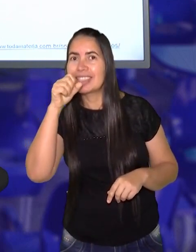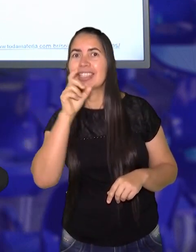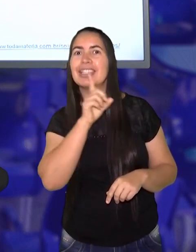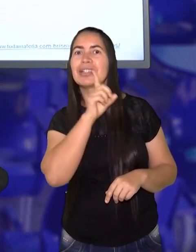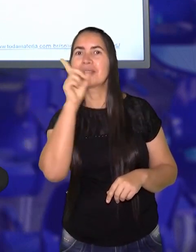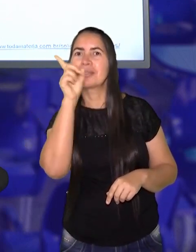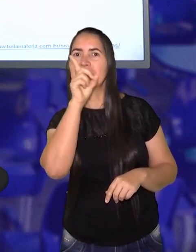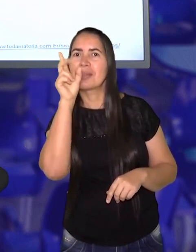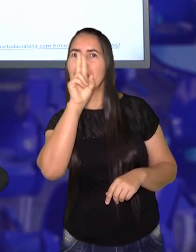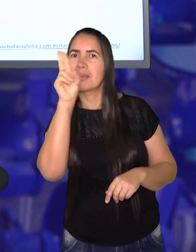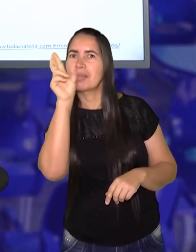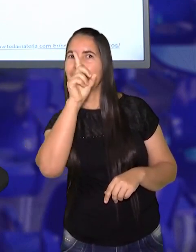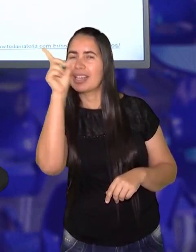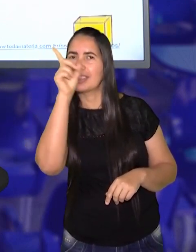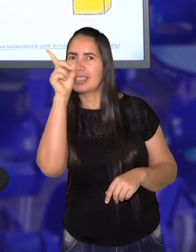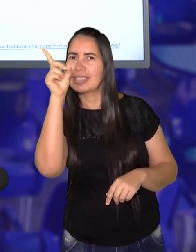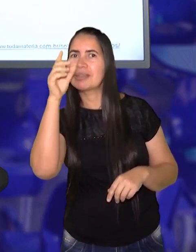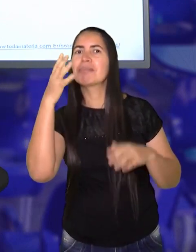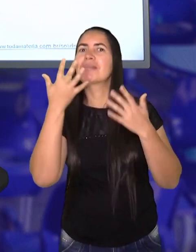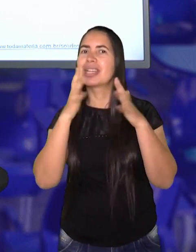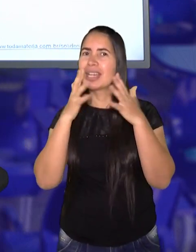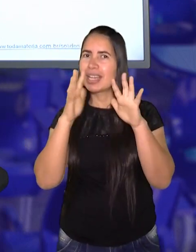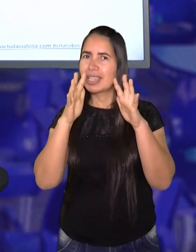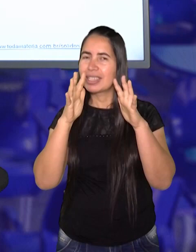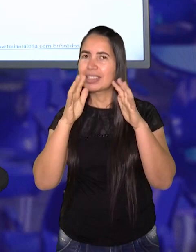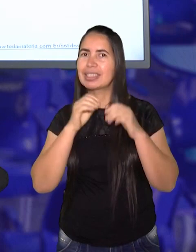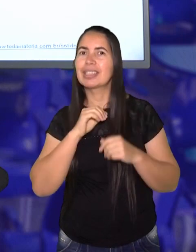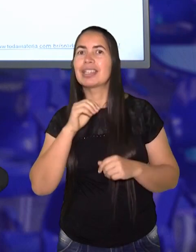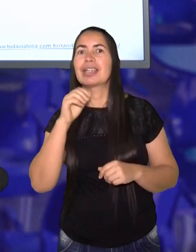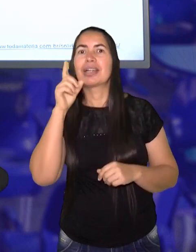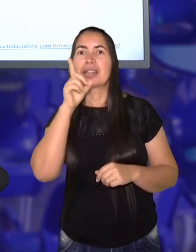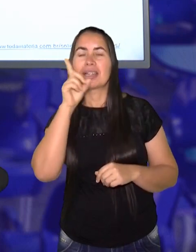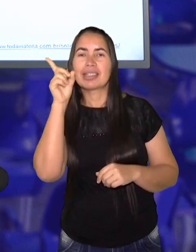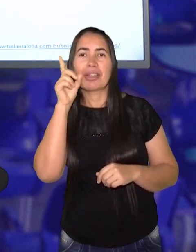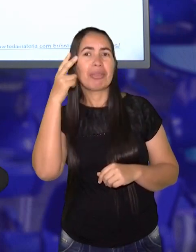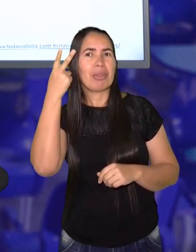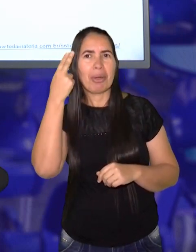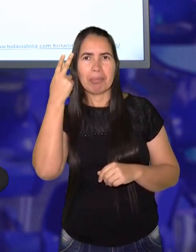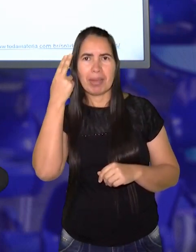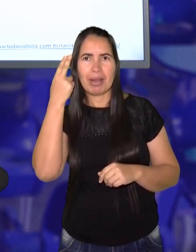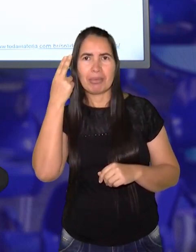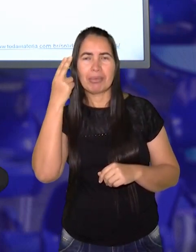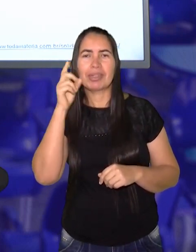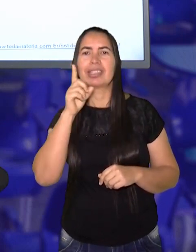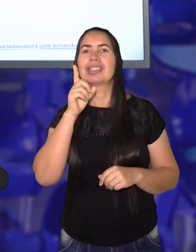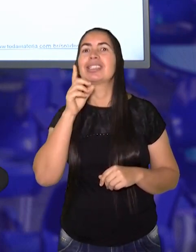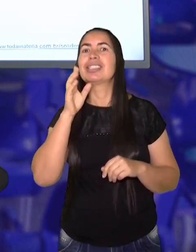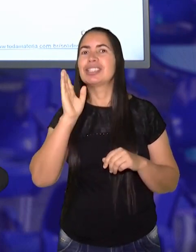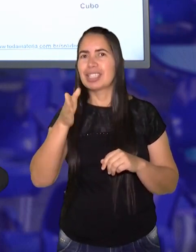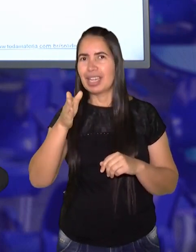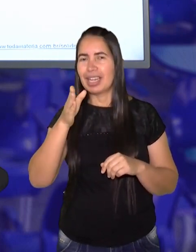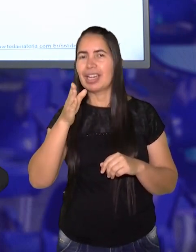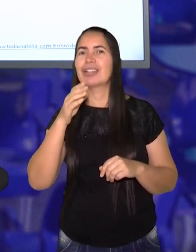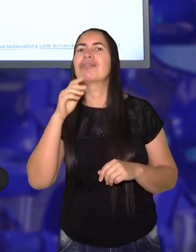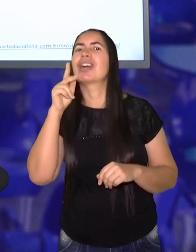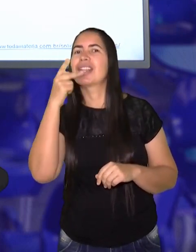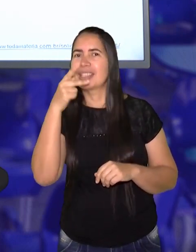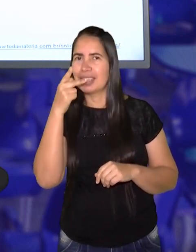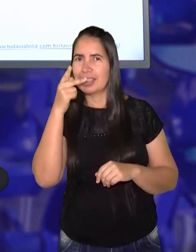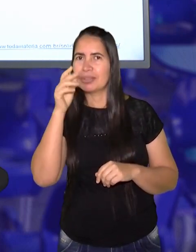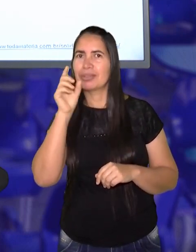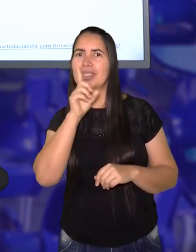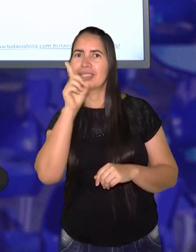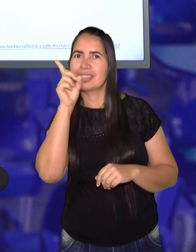Isso, cilindro, muito bem. E esse? Muito comum, cubo, já disseram dali.